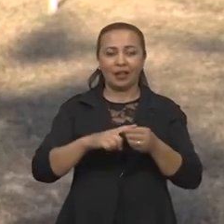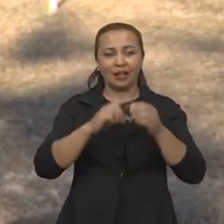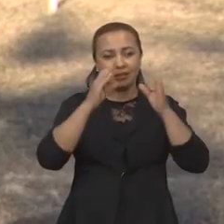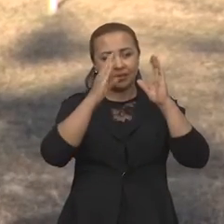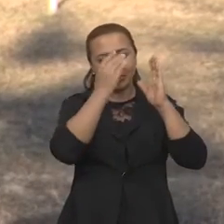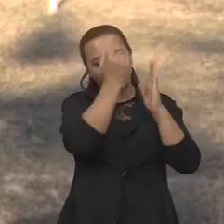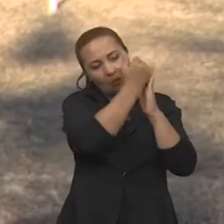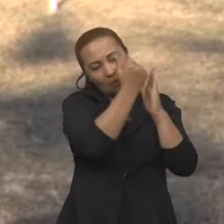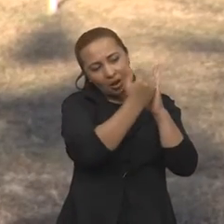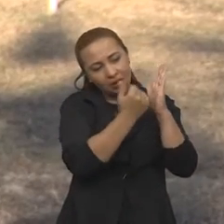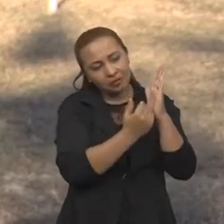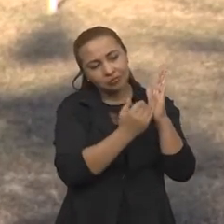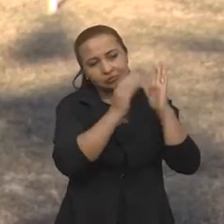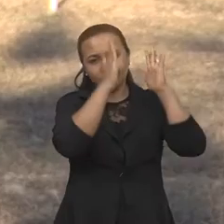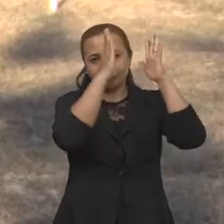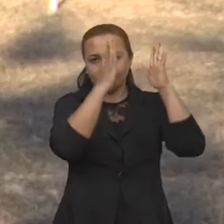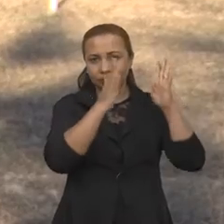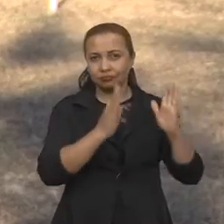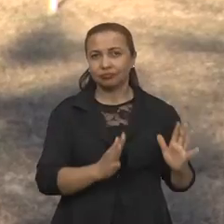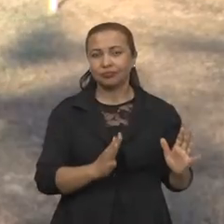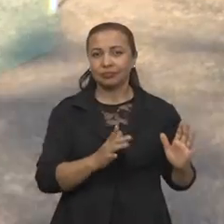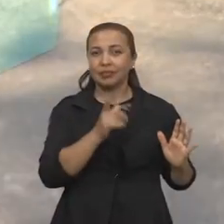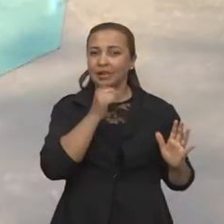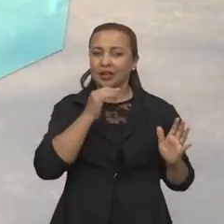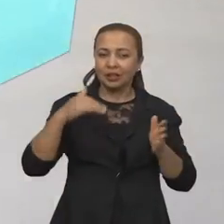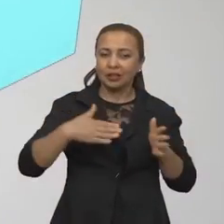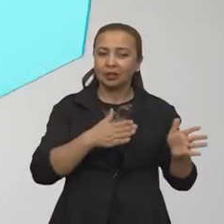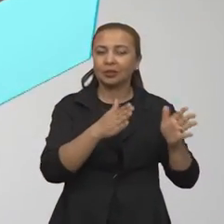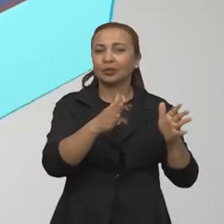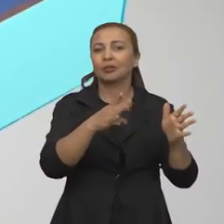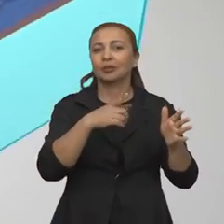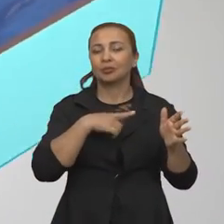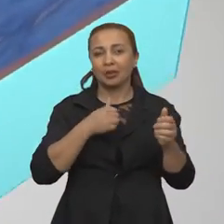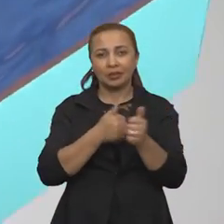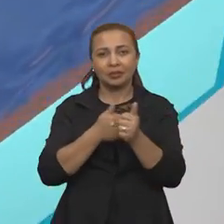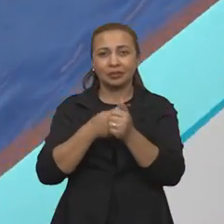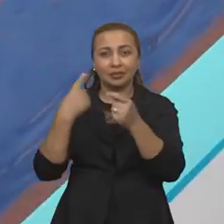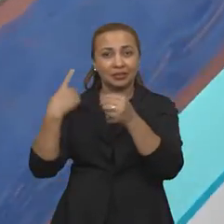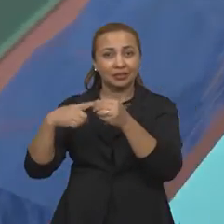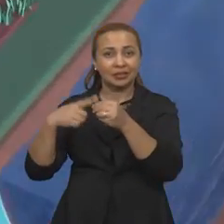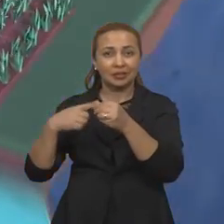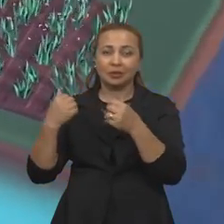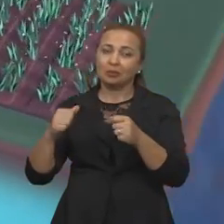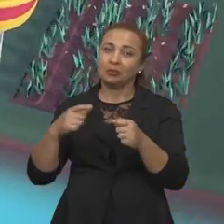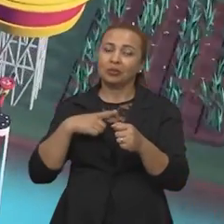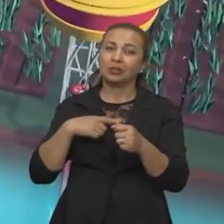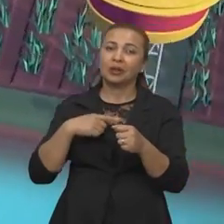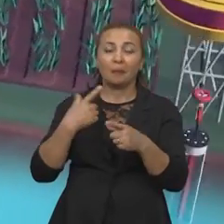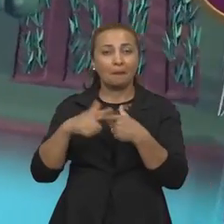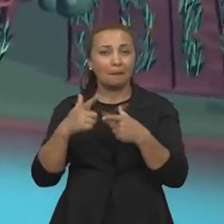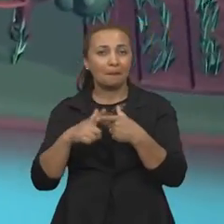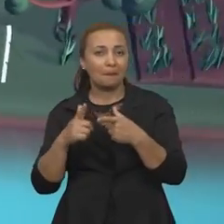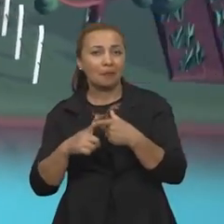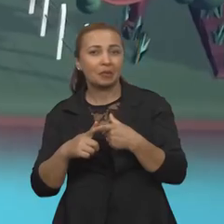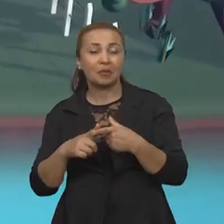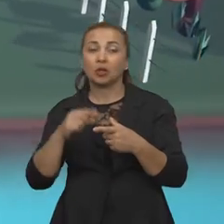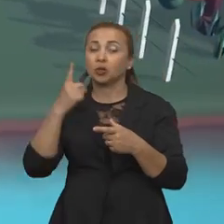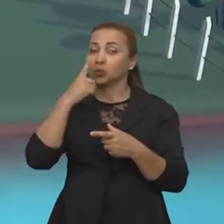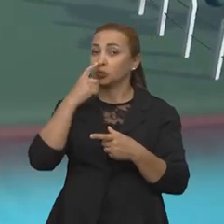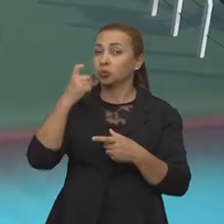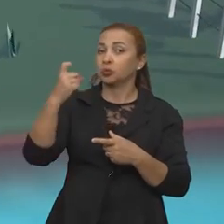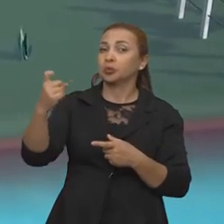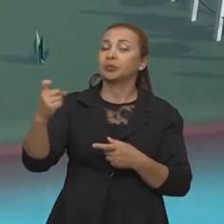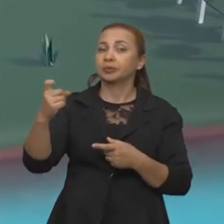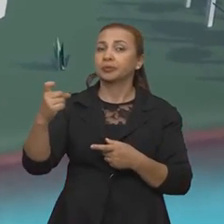mostra que rio, somente em água subterrânea, perto de áreas urbanas, se não tomar cuidado, pode ter problema de contaminação do